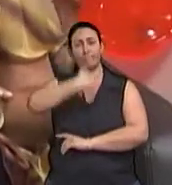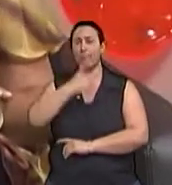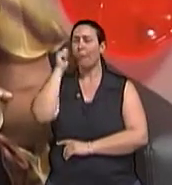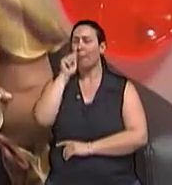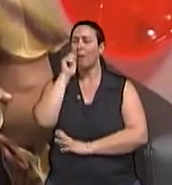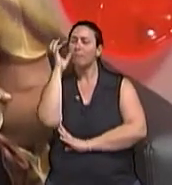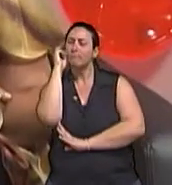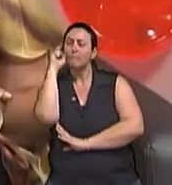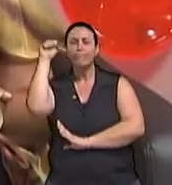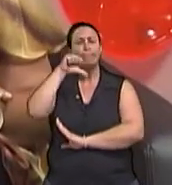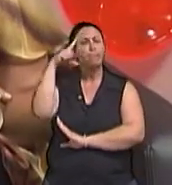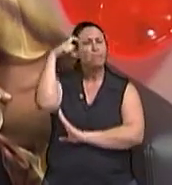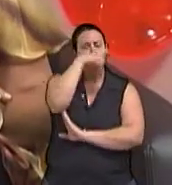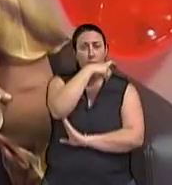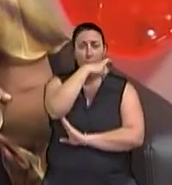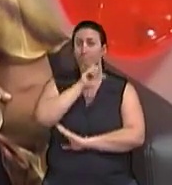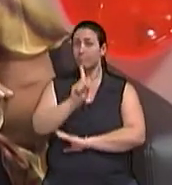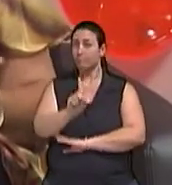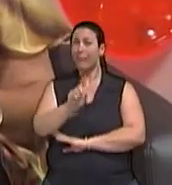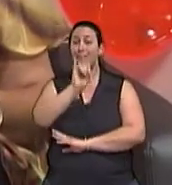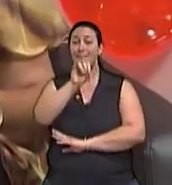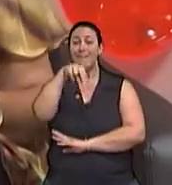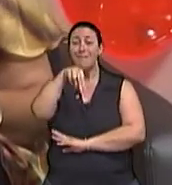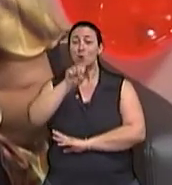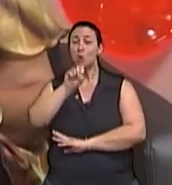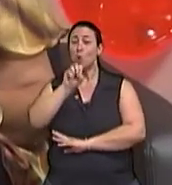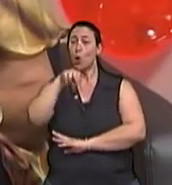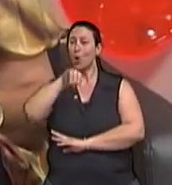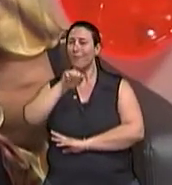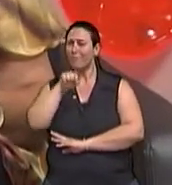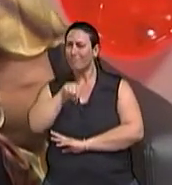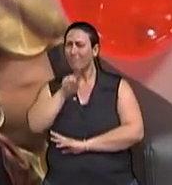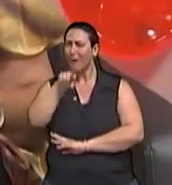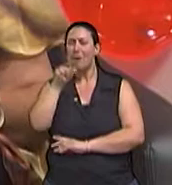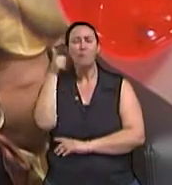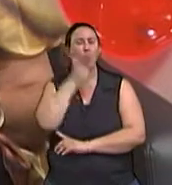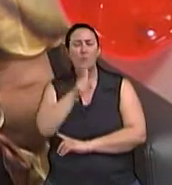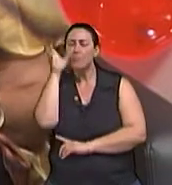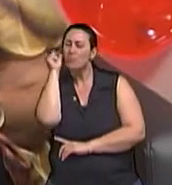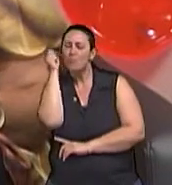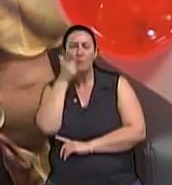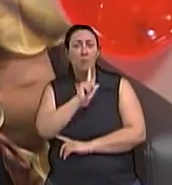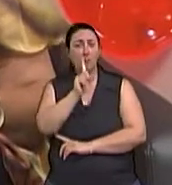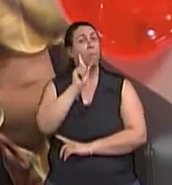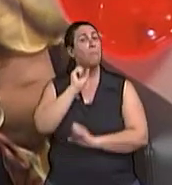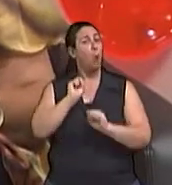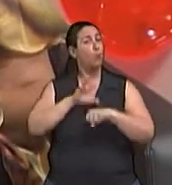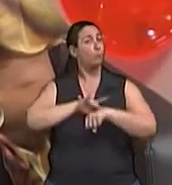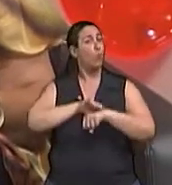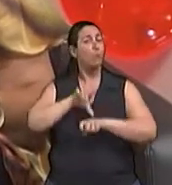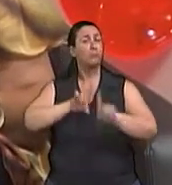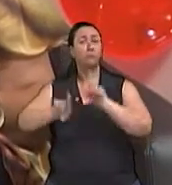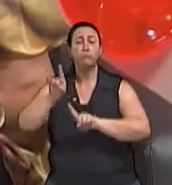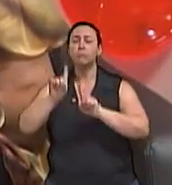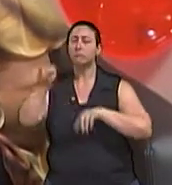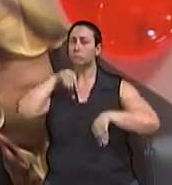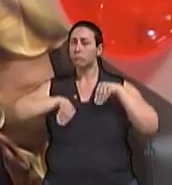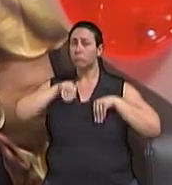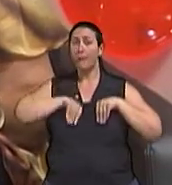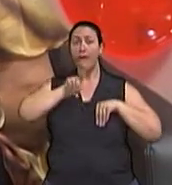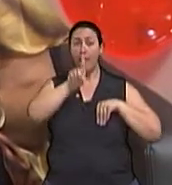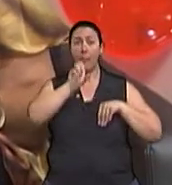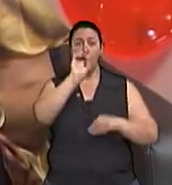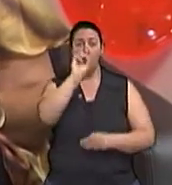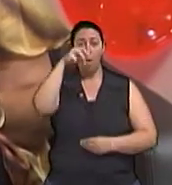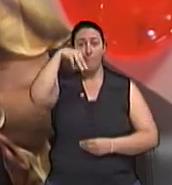Cuidado, a insônia pode ser o sinal de um risco de doenças como a depressão e que segundo a Organização Mundial